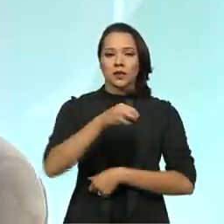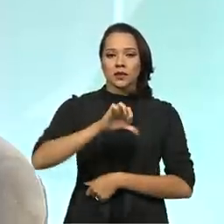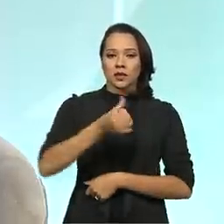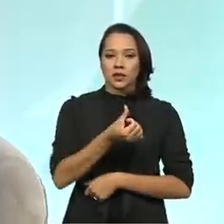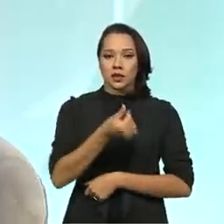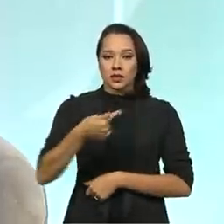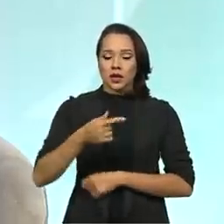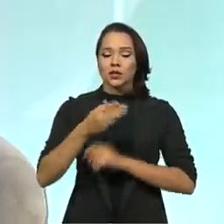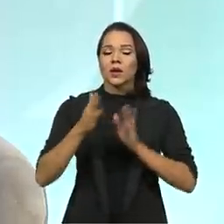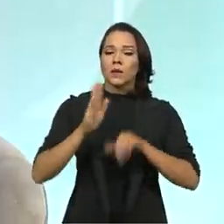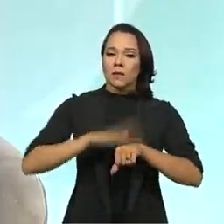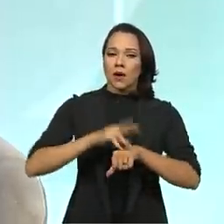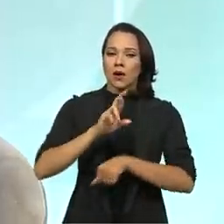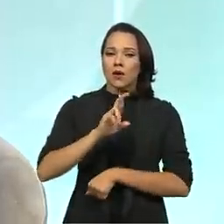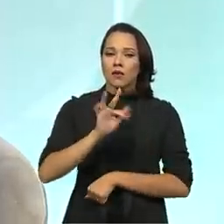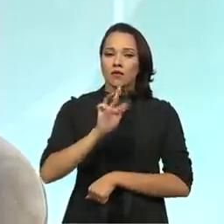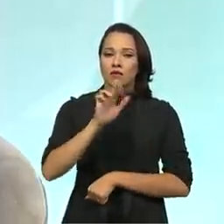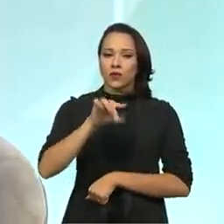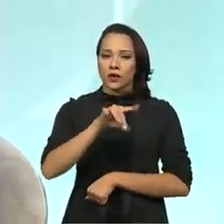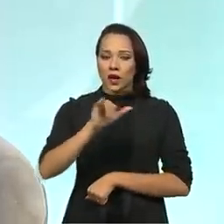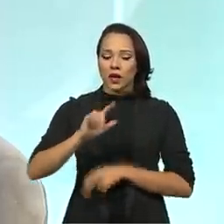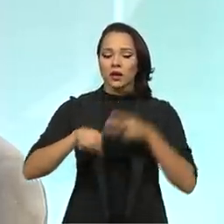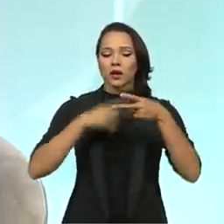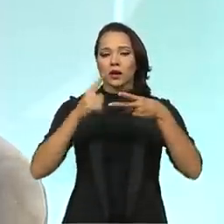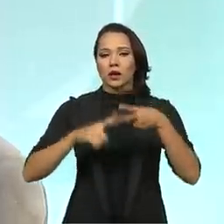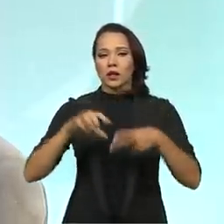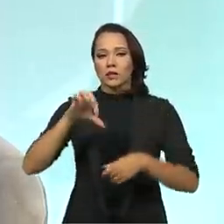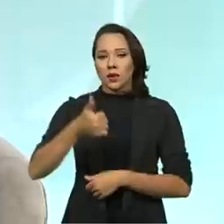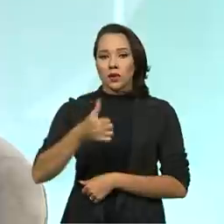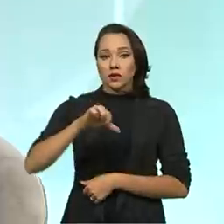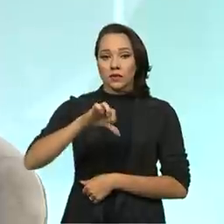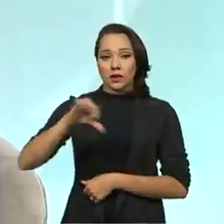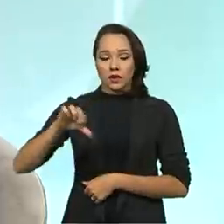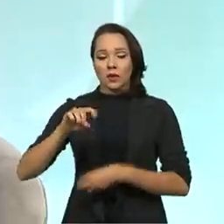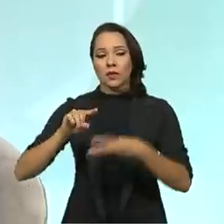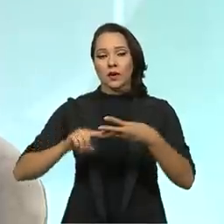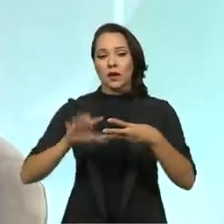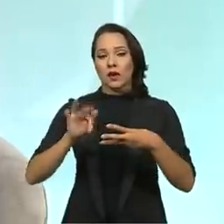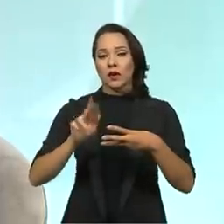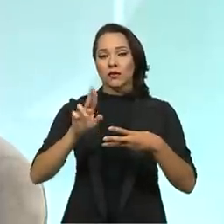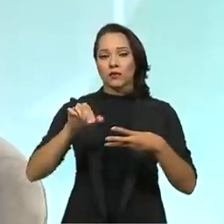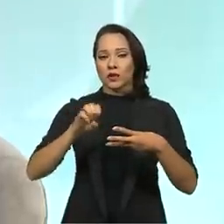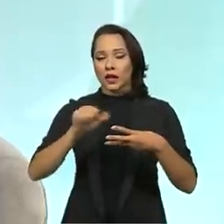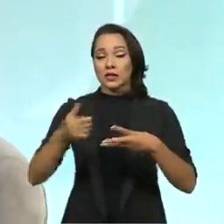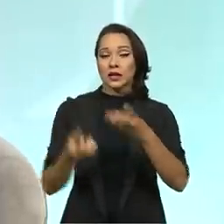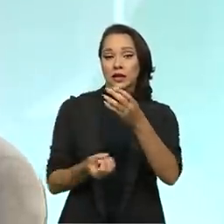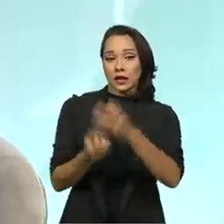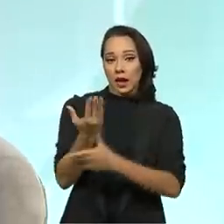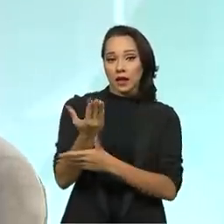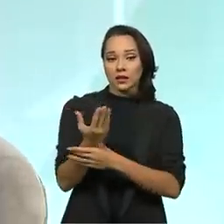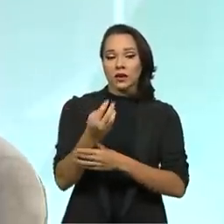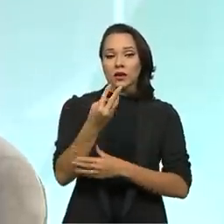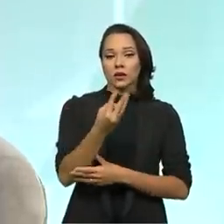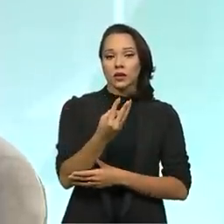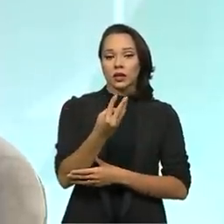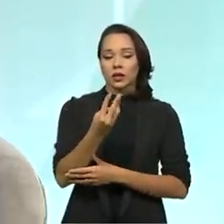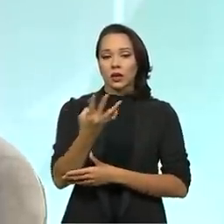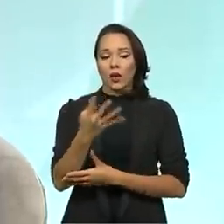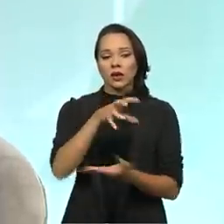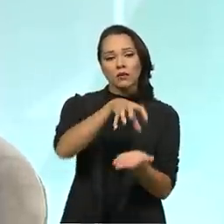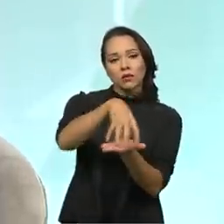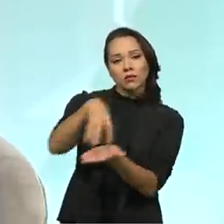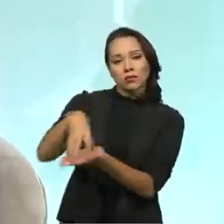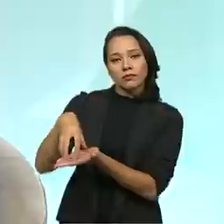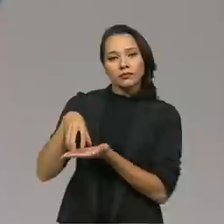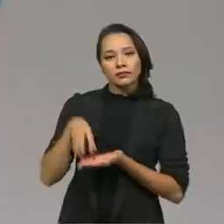cuidados vão para a FUNAI. Em 1999, passa a ser responsabilidade da FUNASA, quando então são criados os 34 distritos sanitários